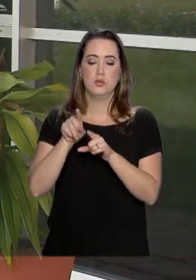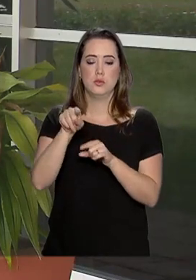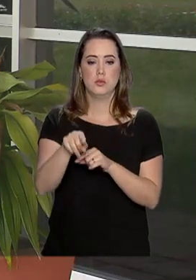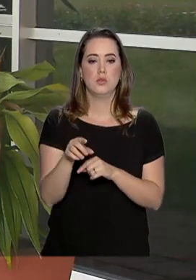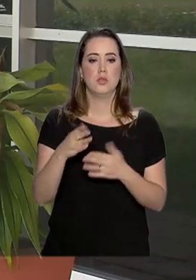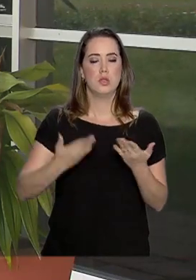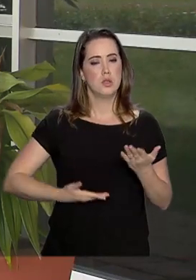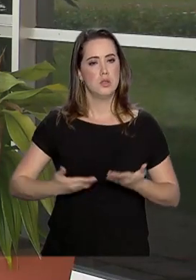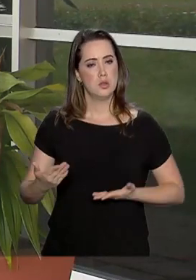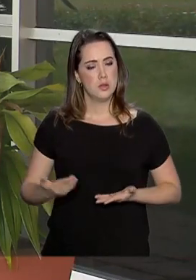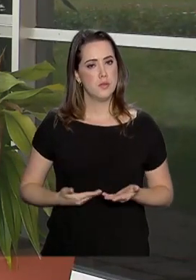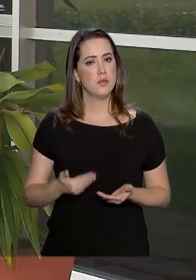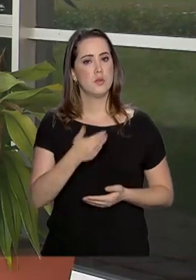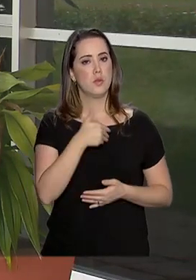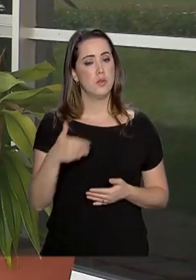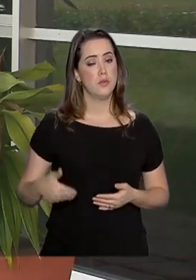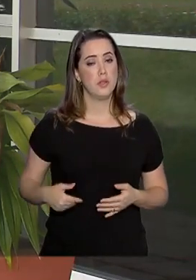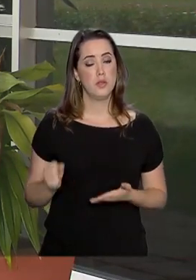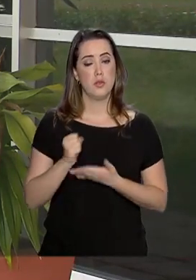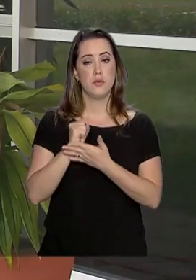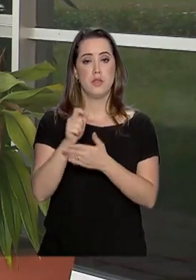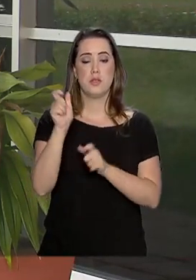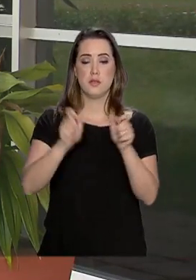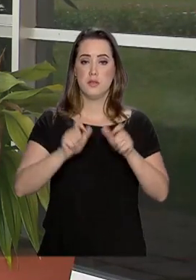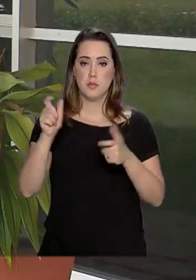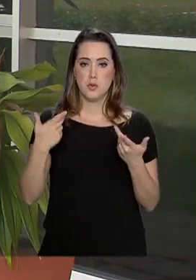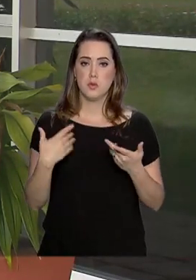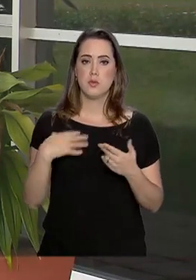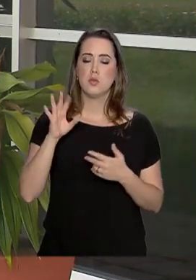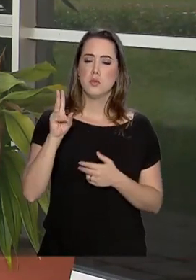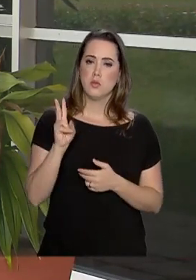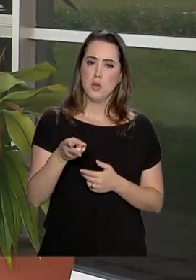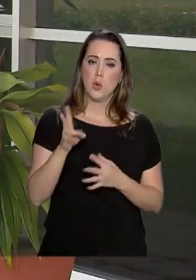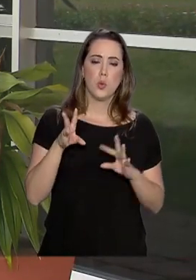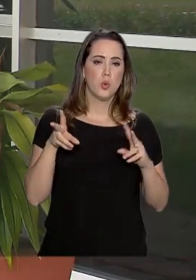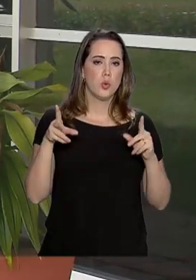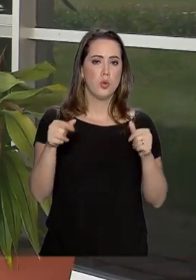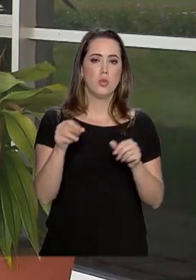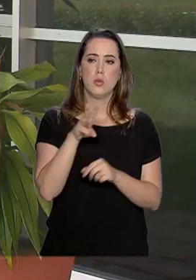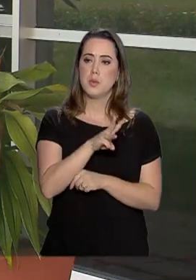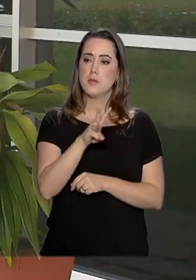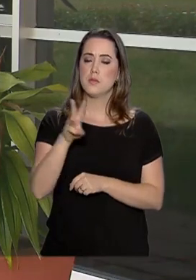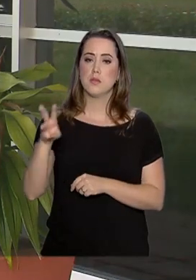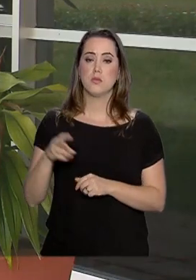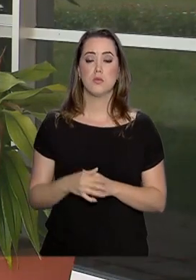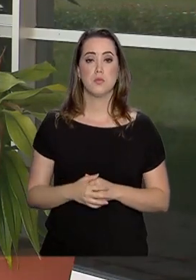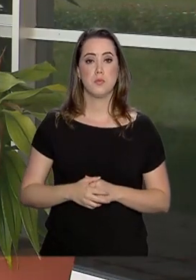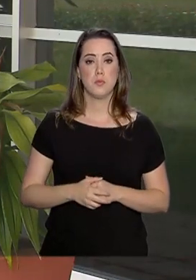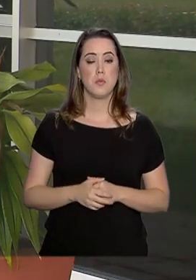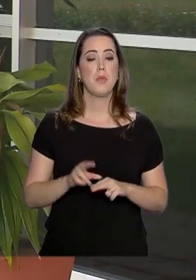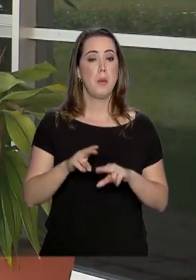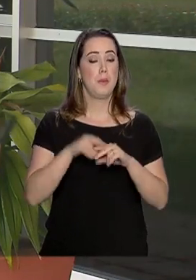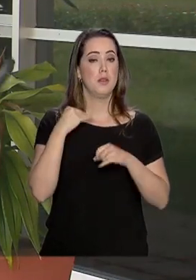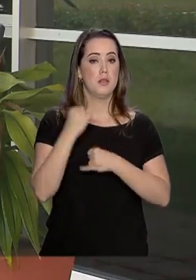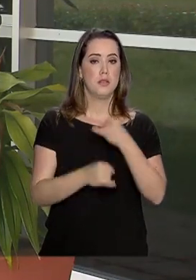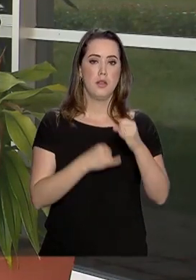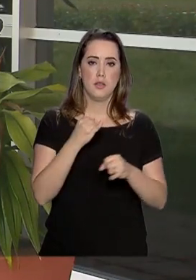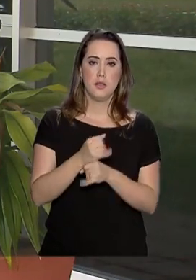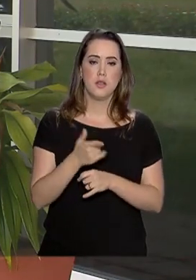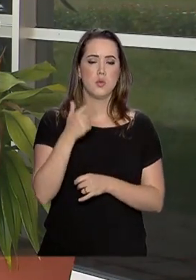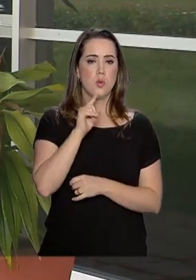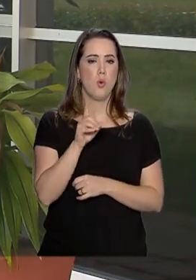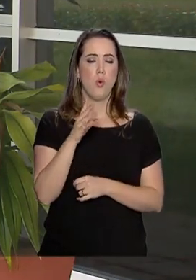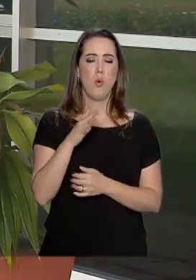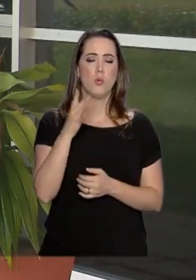os serviços públicos oferecidos ao cidadão estão sendo totalmente digitalizados. Pela internet, com